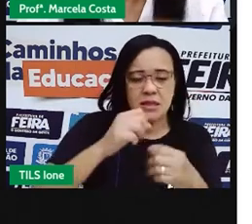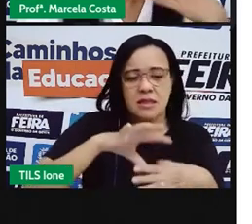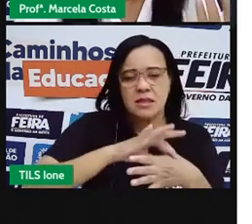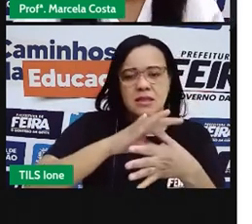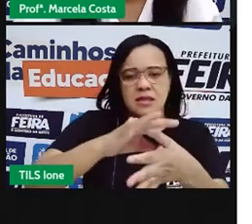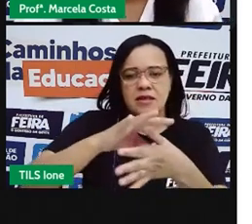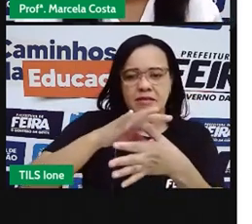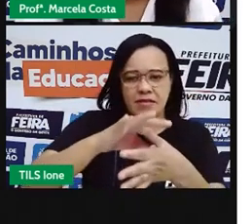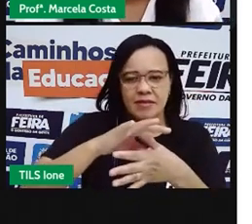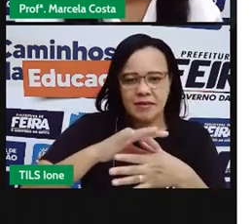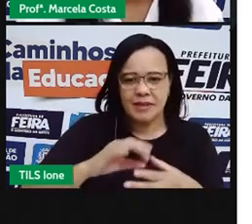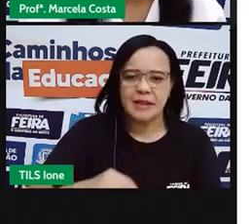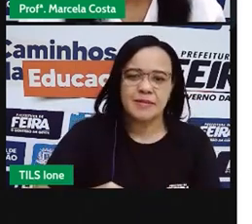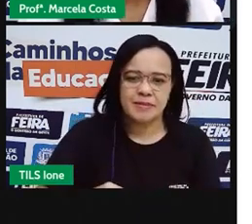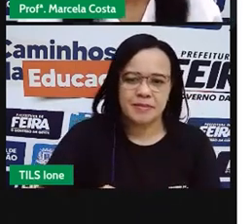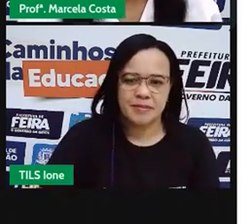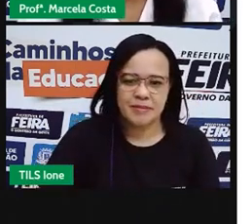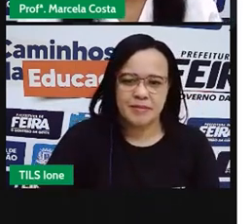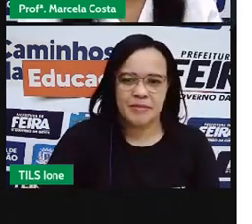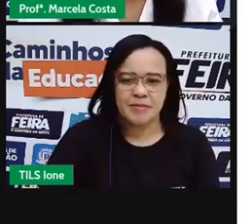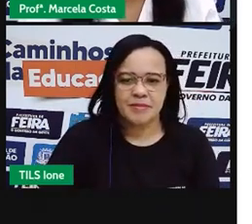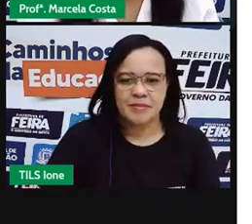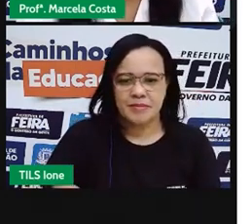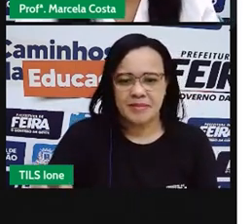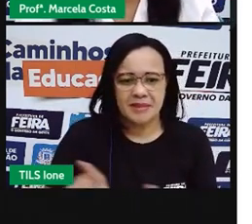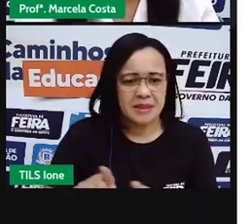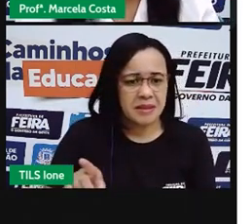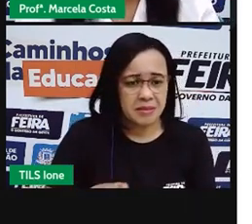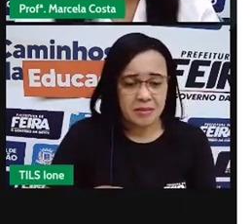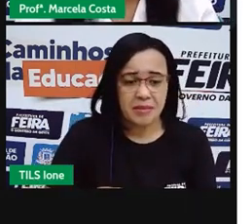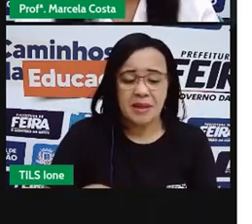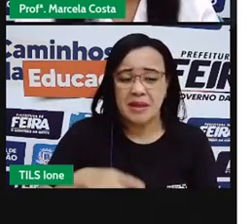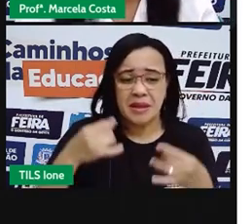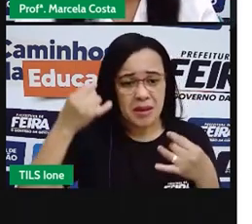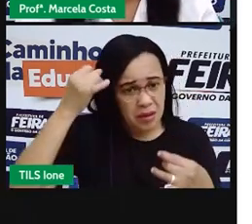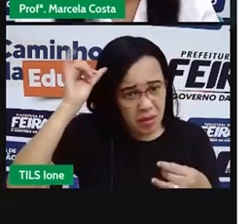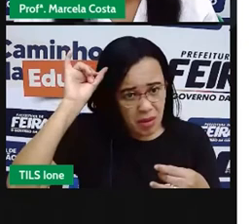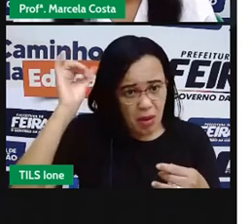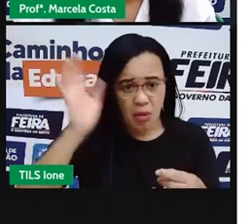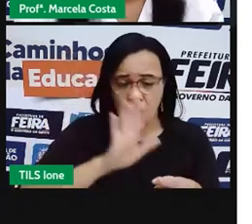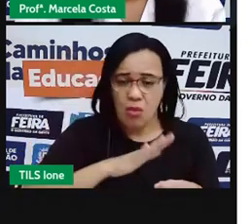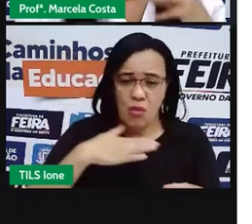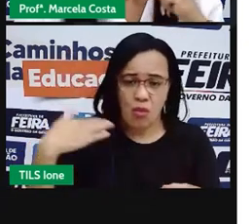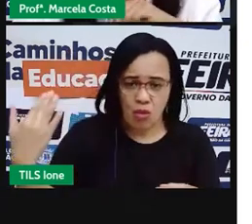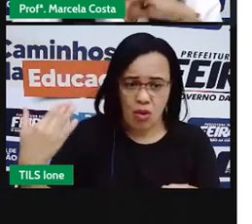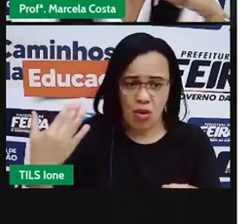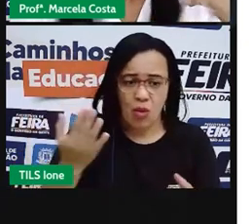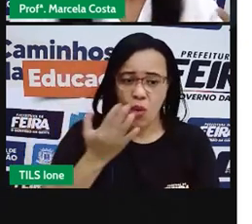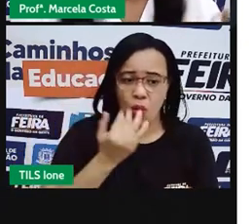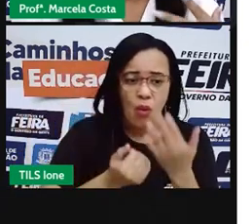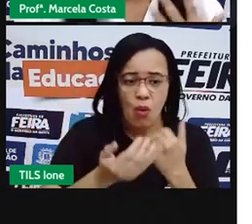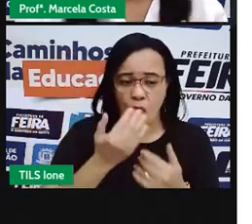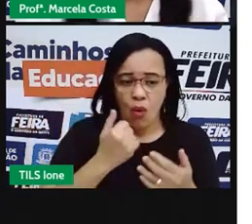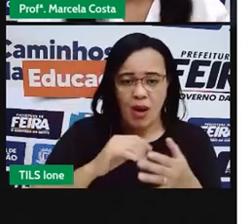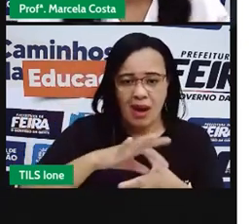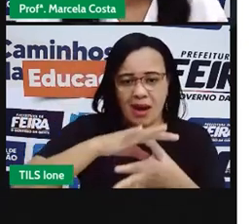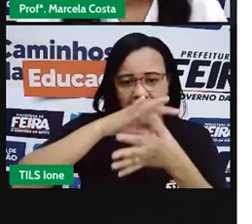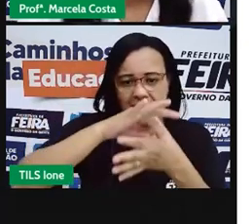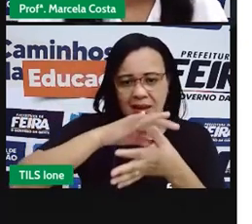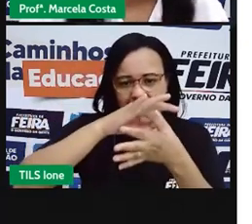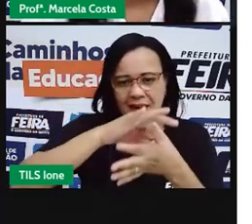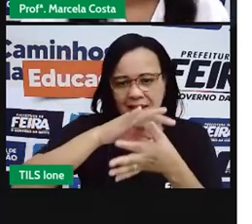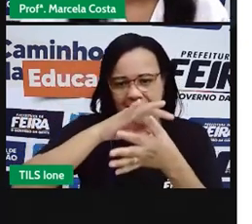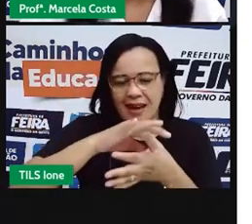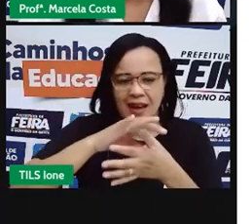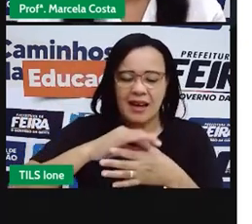comia sua carne e utilizava seu couro para fazer roupa. Olha aí, curiosidade sobre o